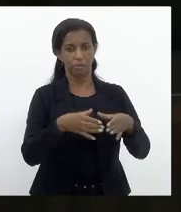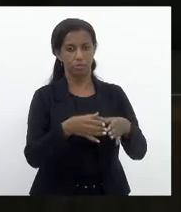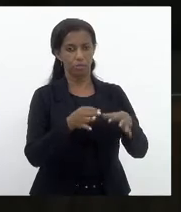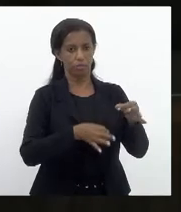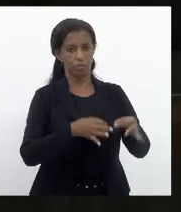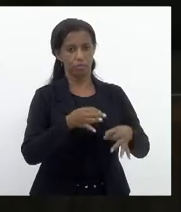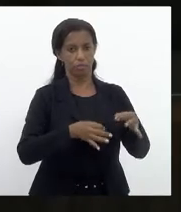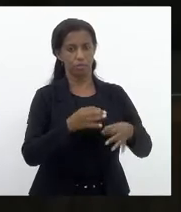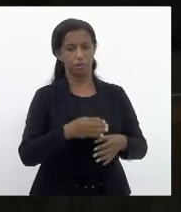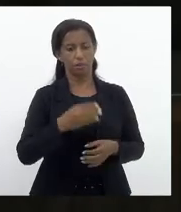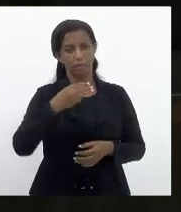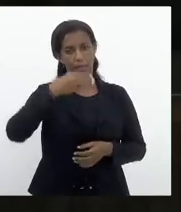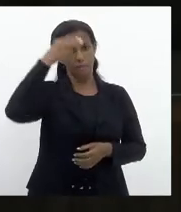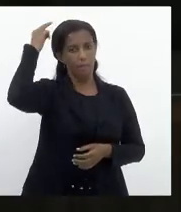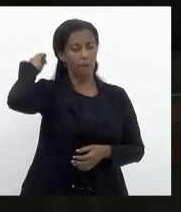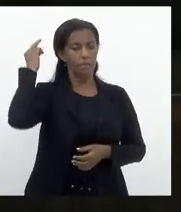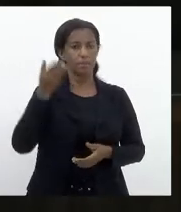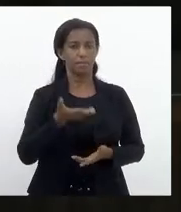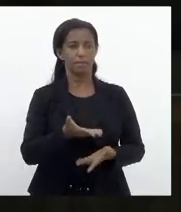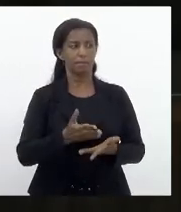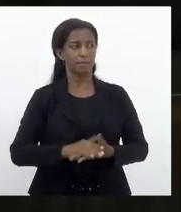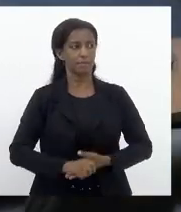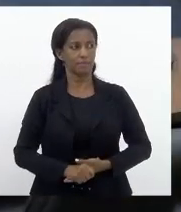Constituição e Justiça, deputado Márcio Pacheco.